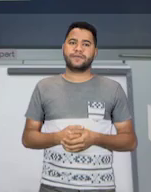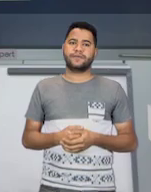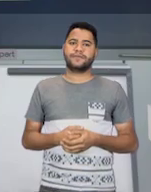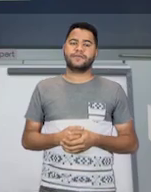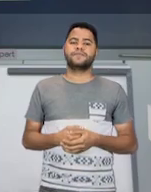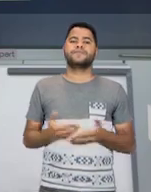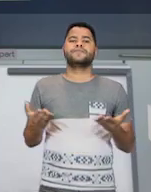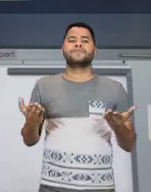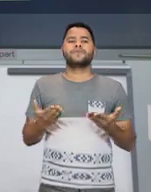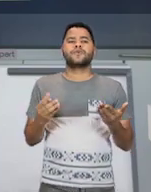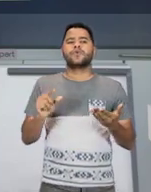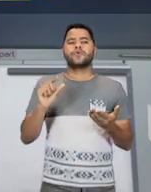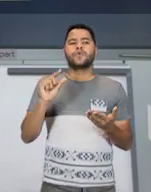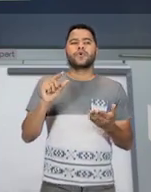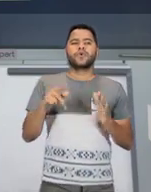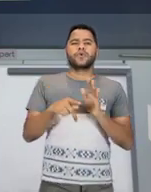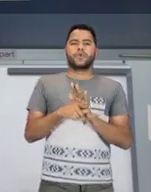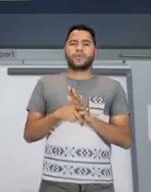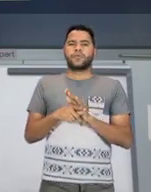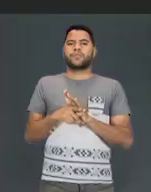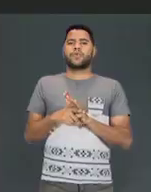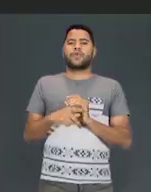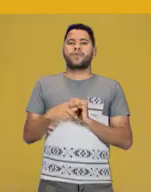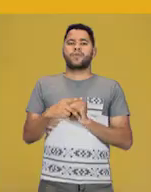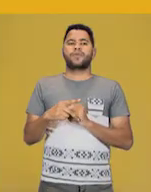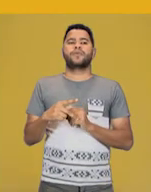Agora, um pouquinho sobre Picasso, pessoal.